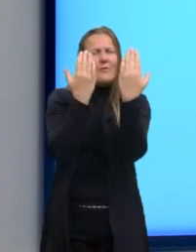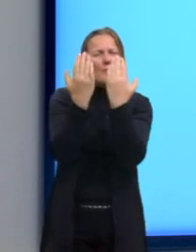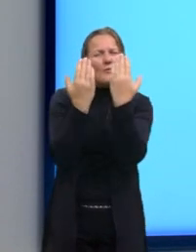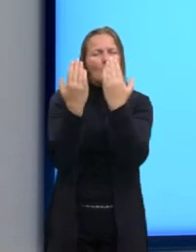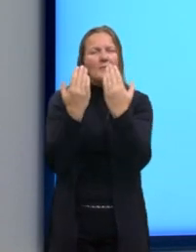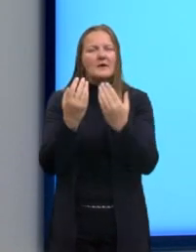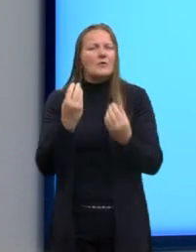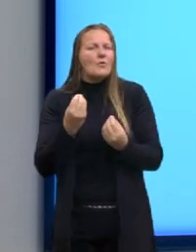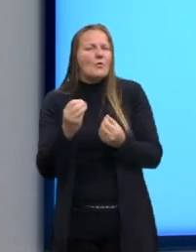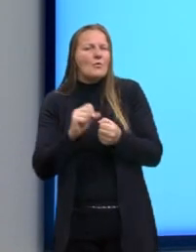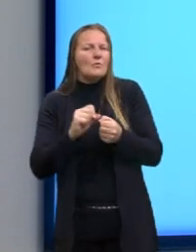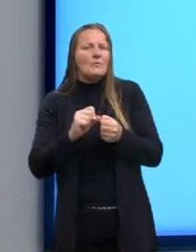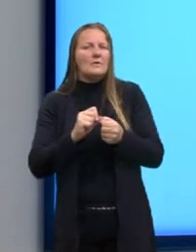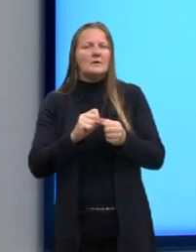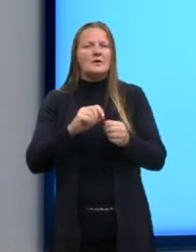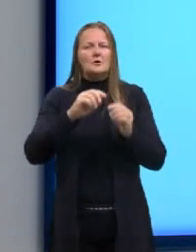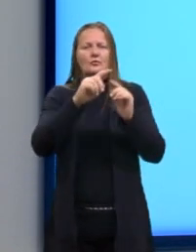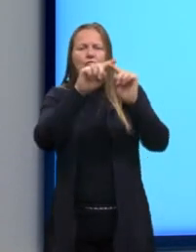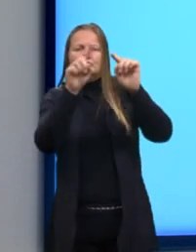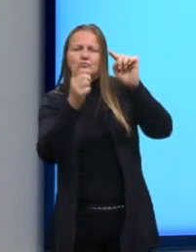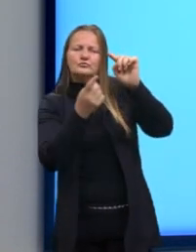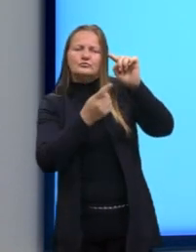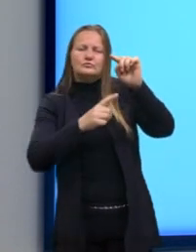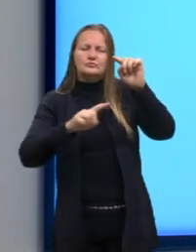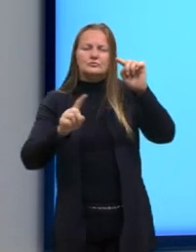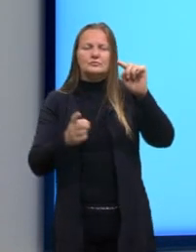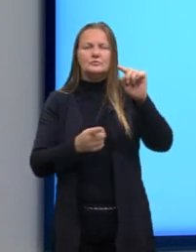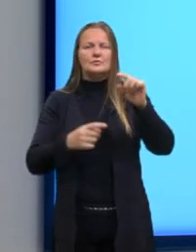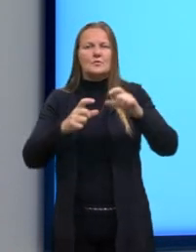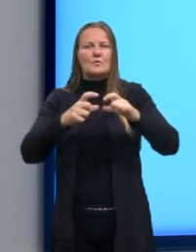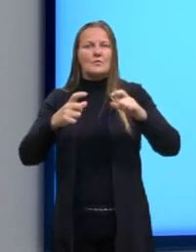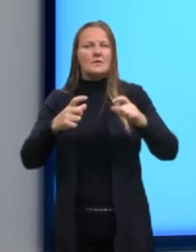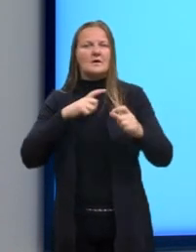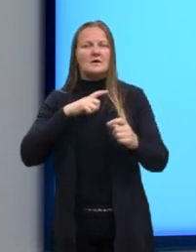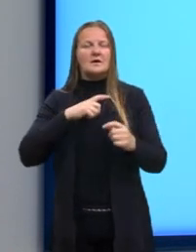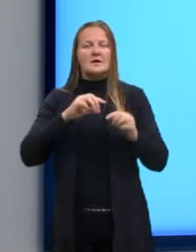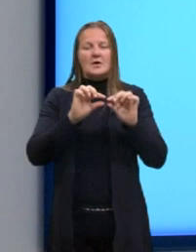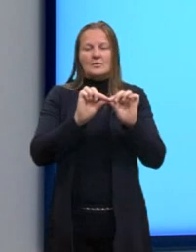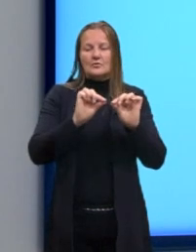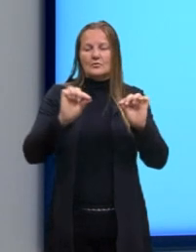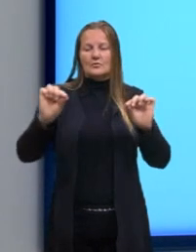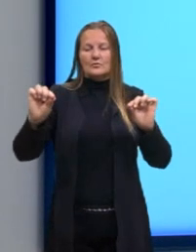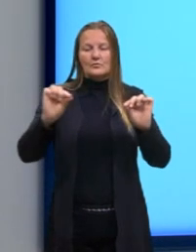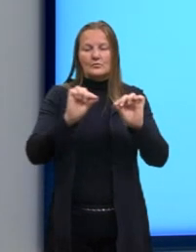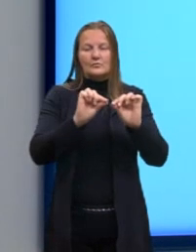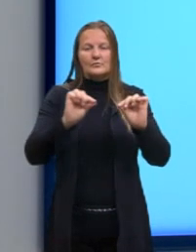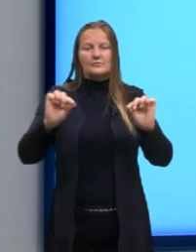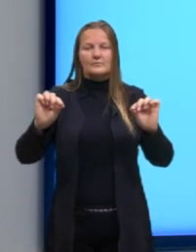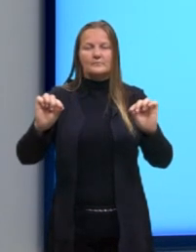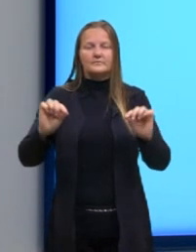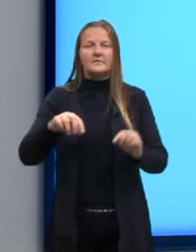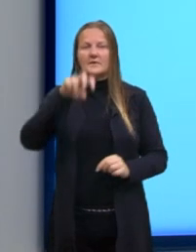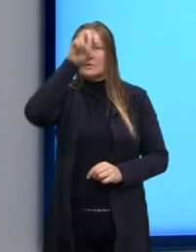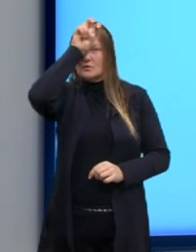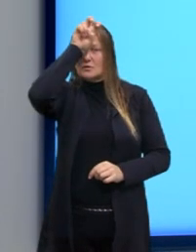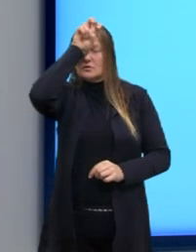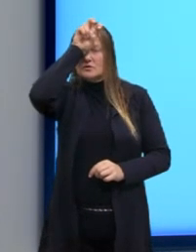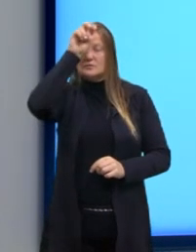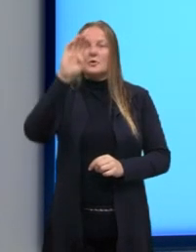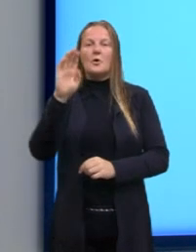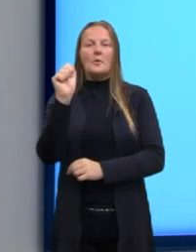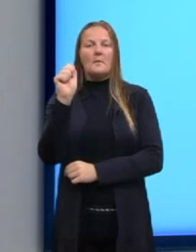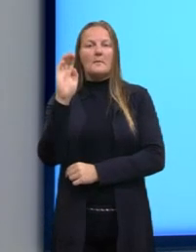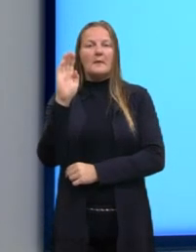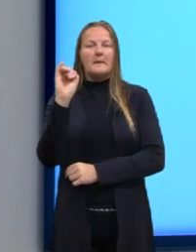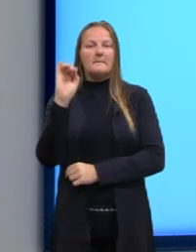grandezas curvilíneas com grandezas retilíneas. Os egípcios e os babilônios deram